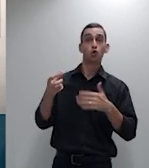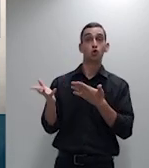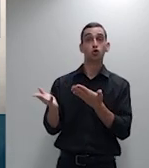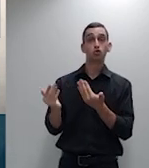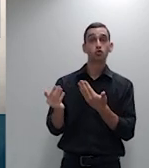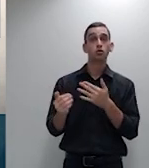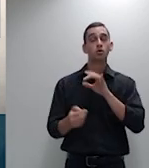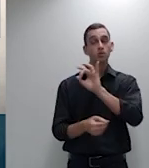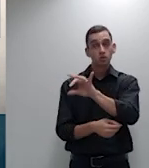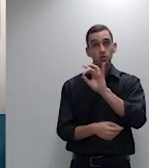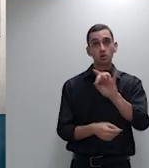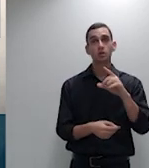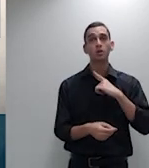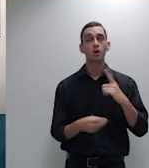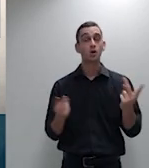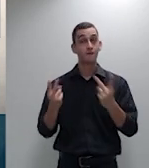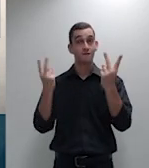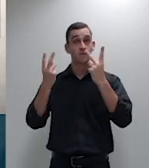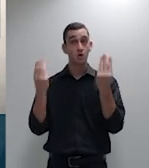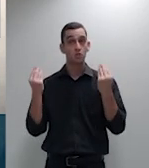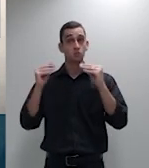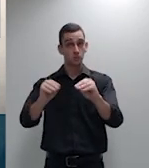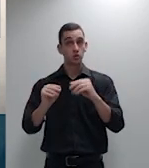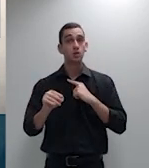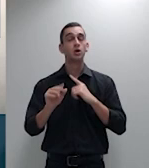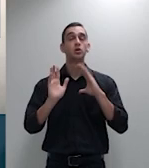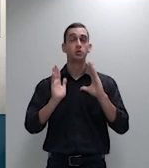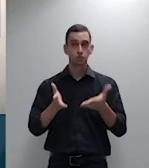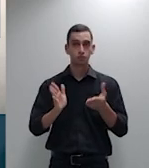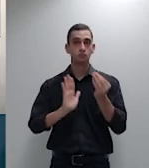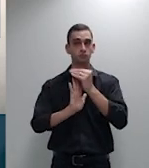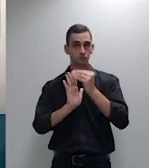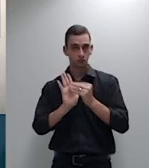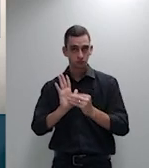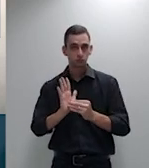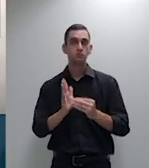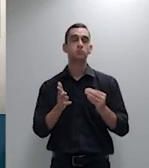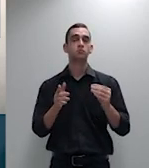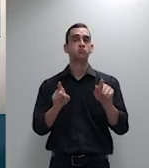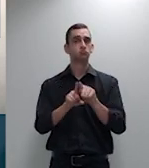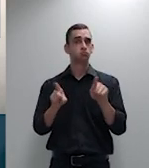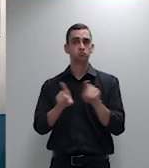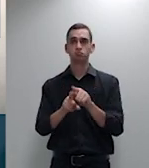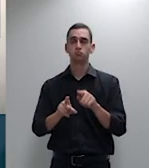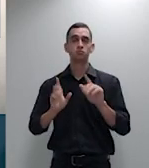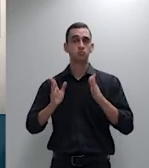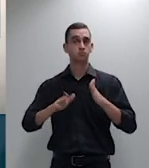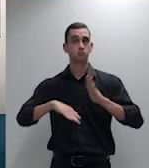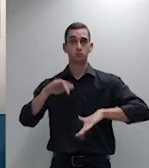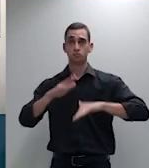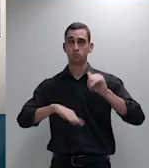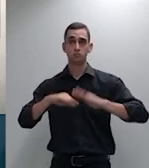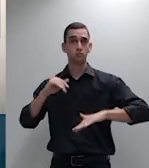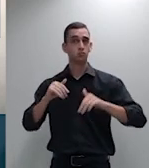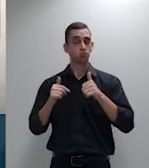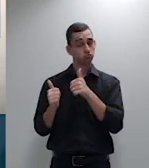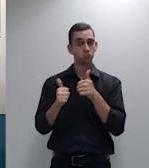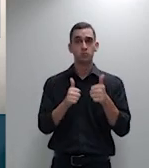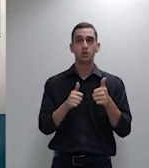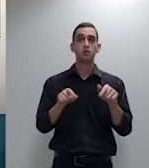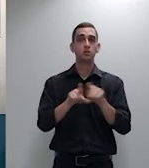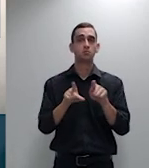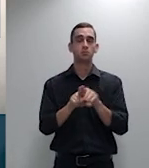mínimo e máximo dos comentários comerciais a serem praticados explicando claro os percentuais de variação de cada preço